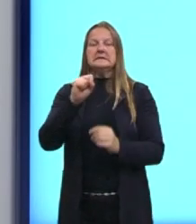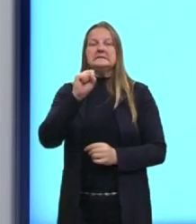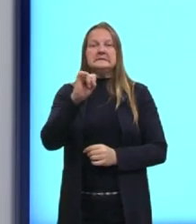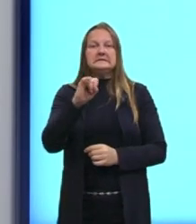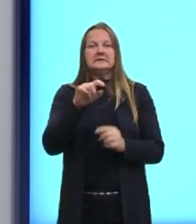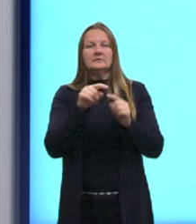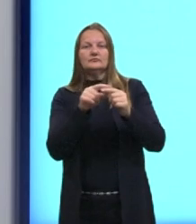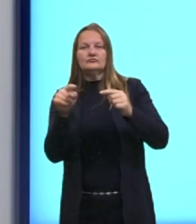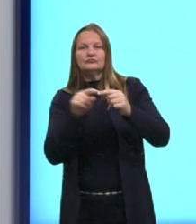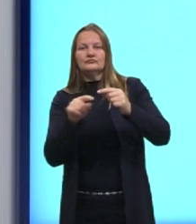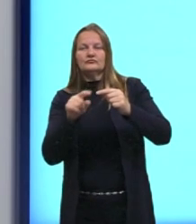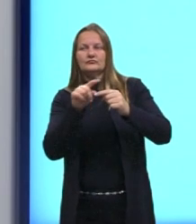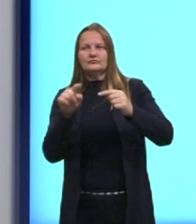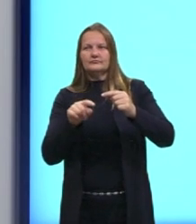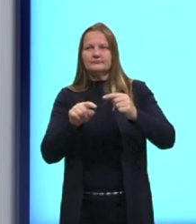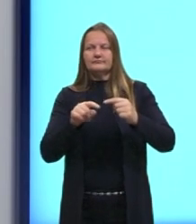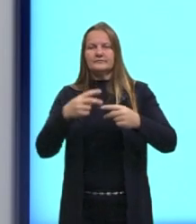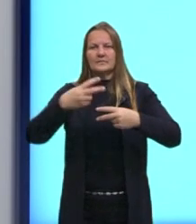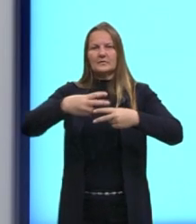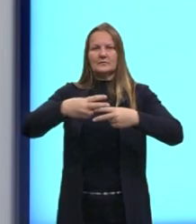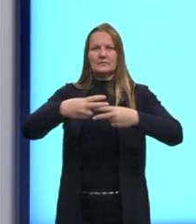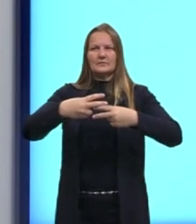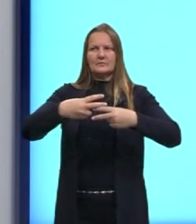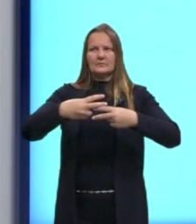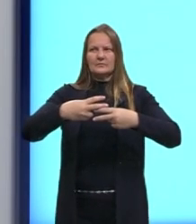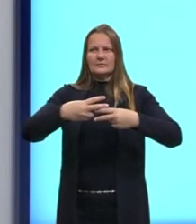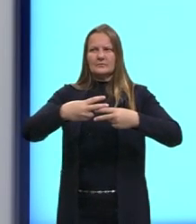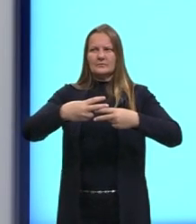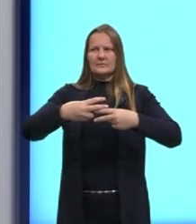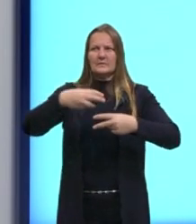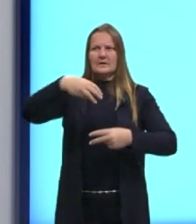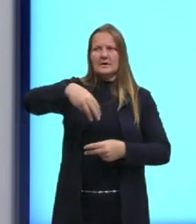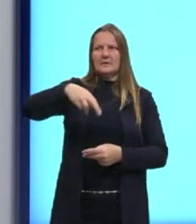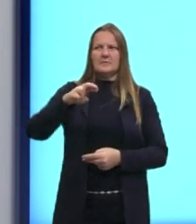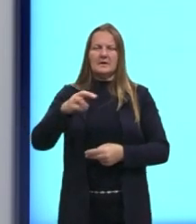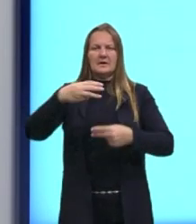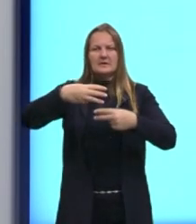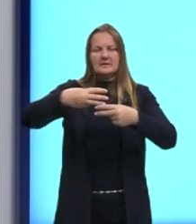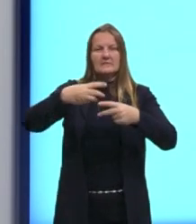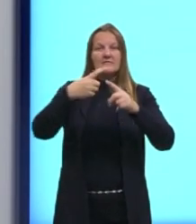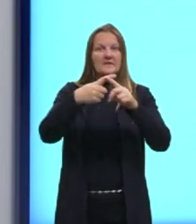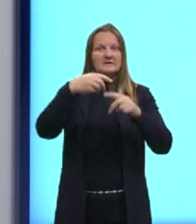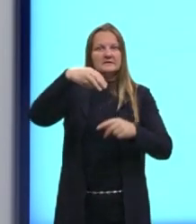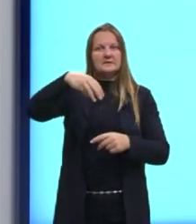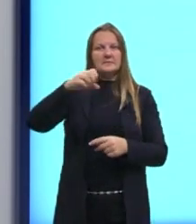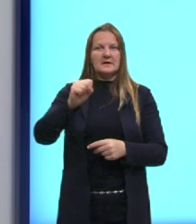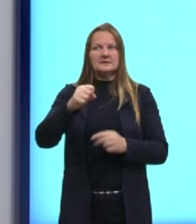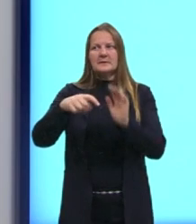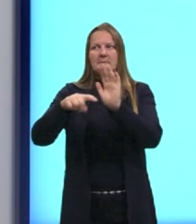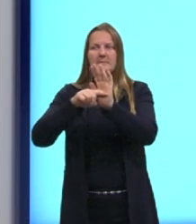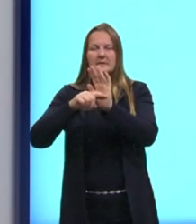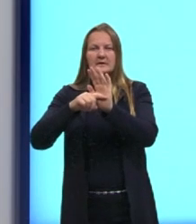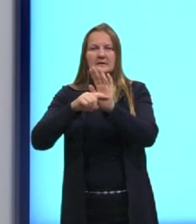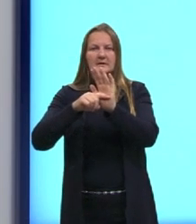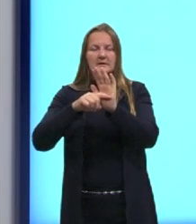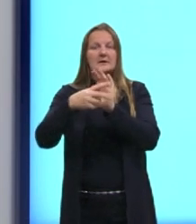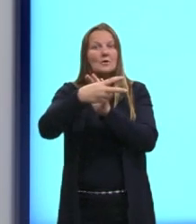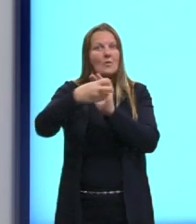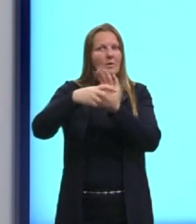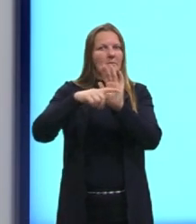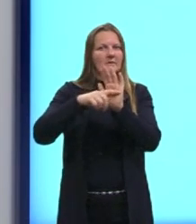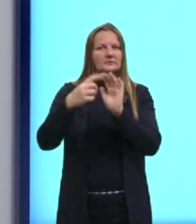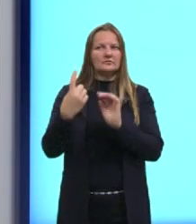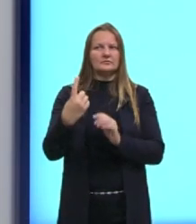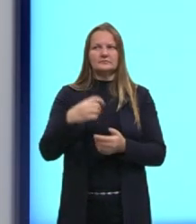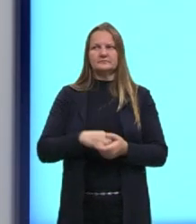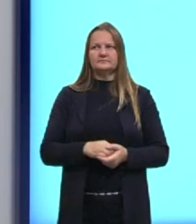entre os coeficientes angulares resulta em menos 1. Então, o M da primeira reta